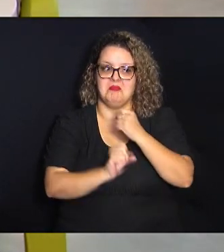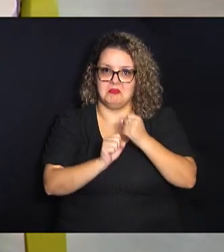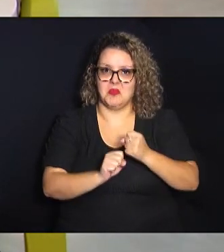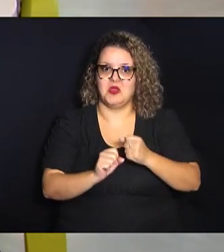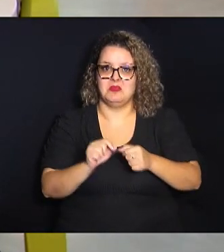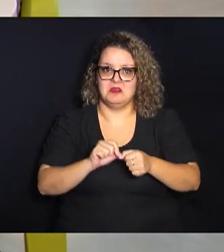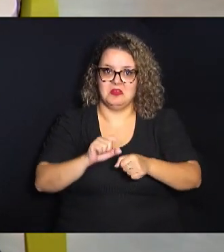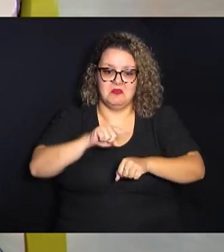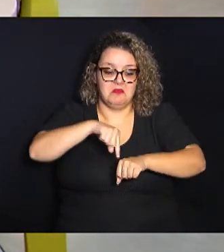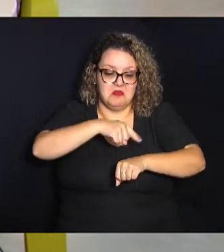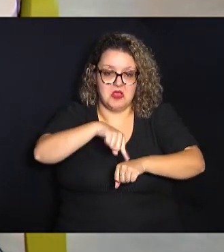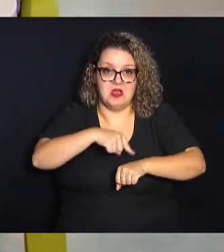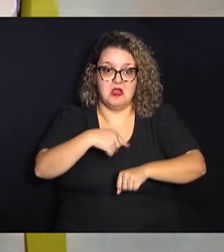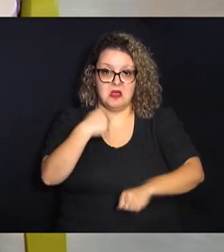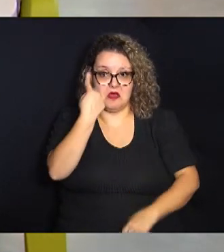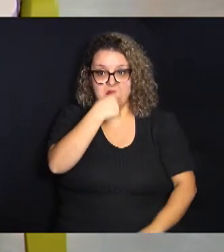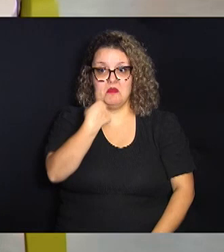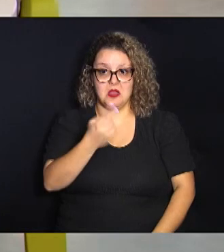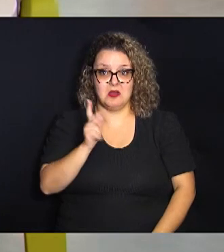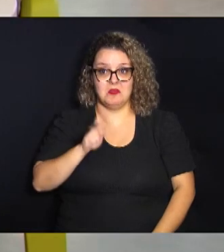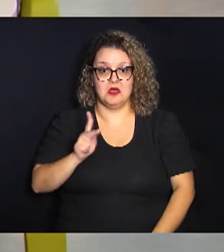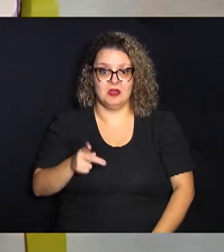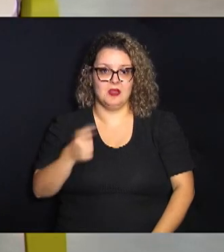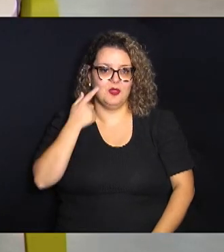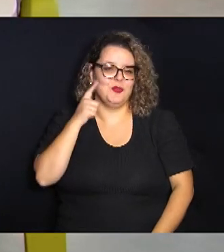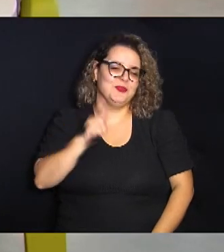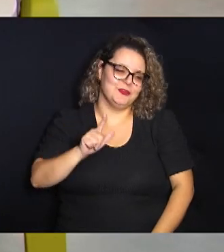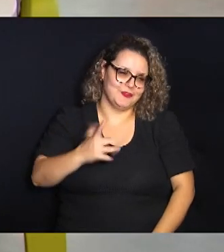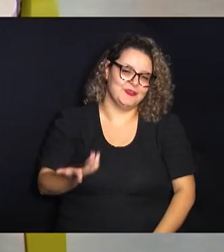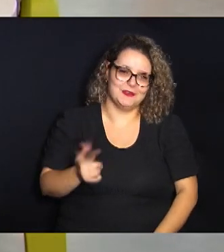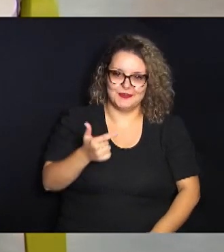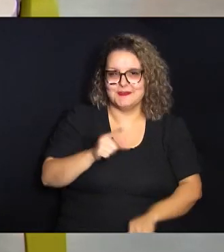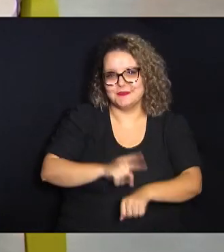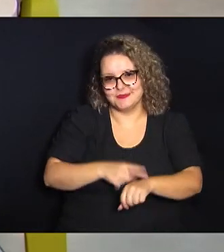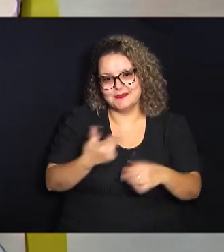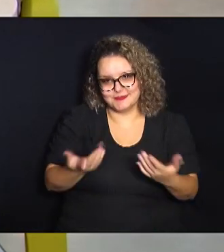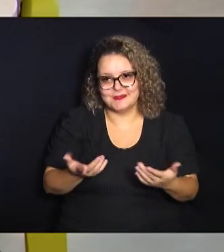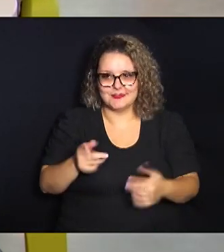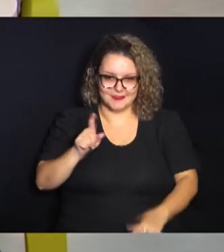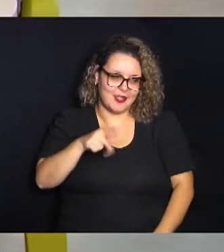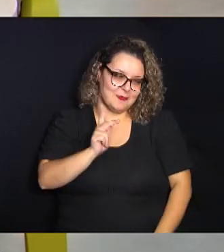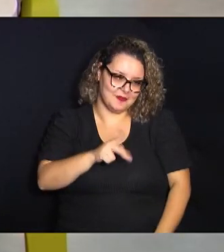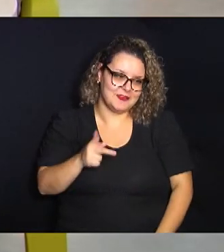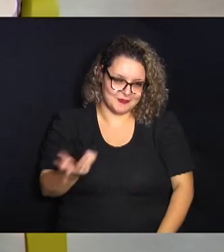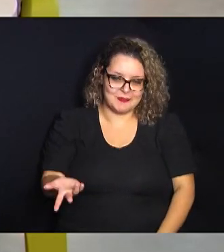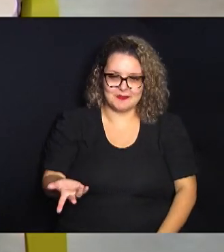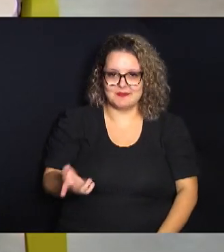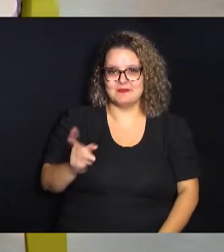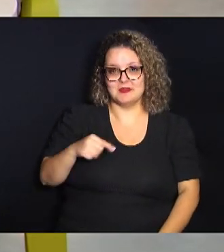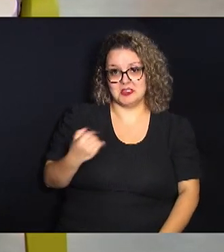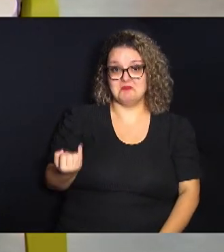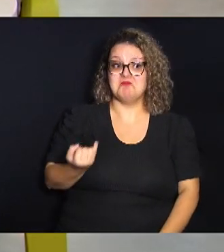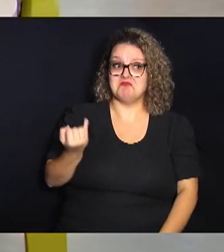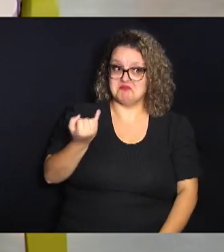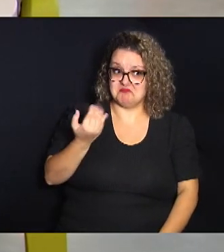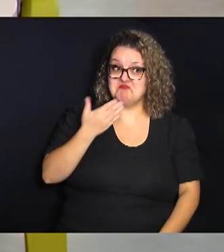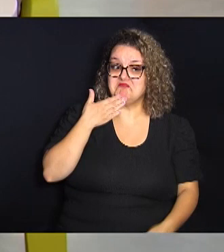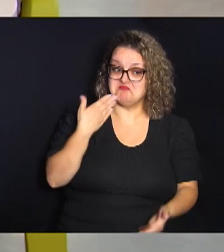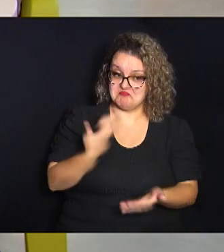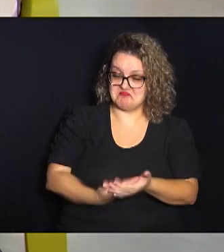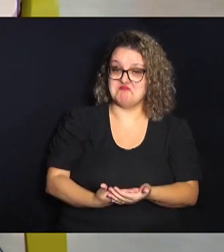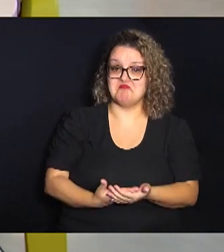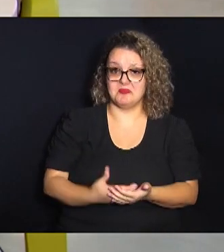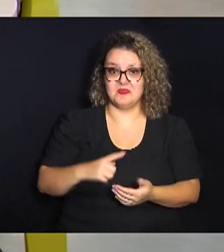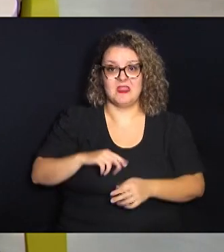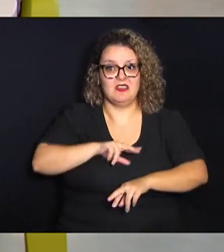hora de programa com o professor claro que a gente não tem tempo para isso né professor mas é impressionante como como tem